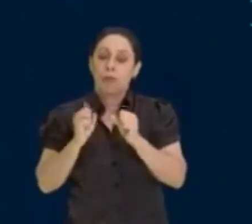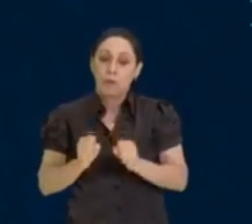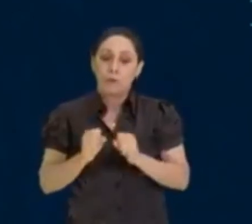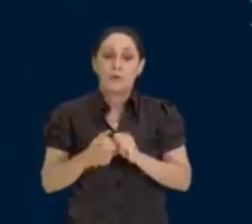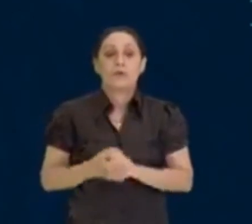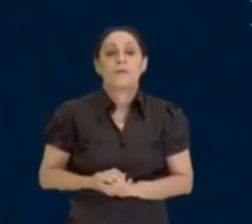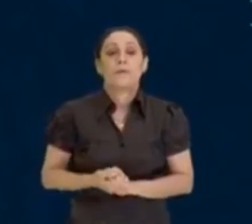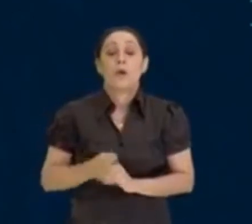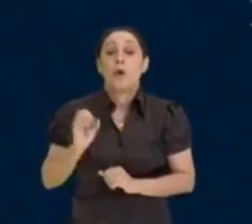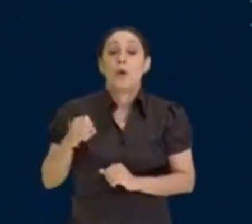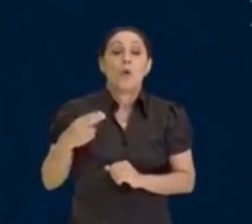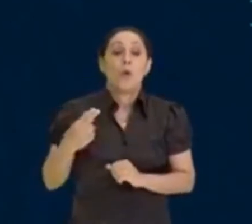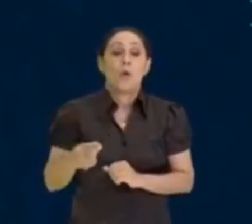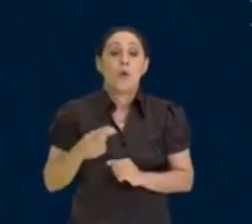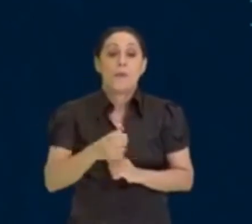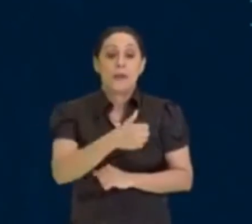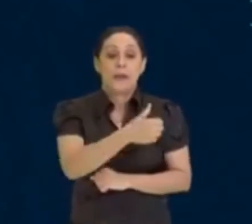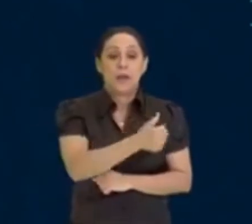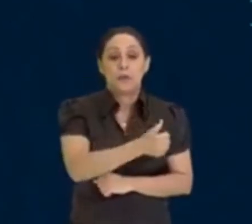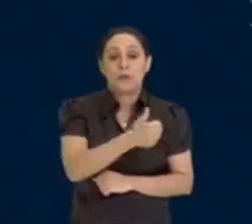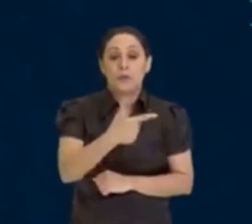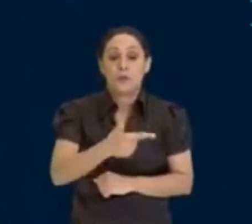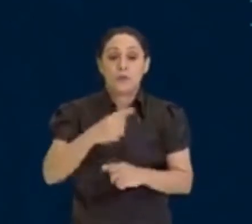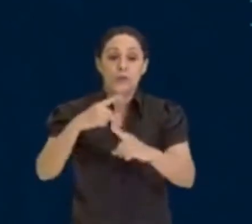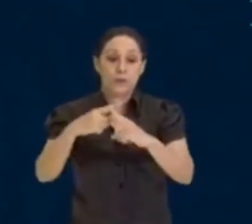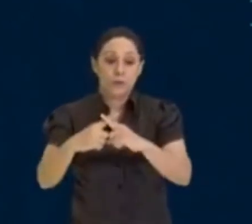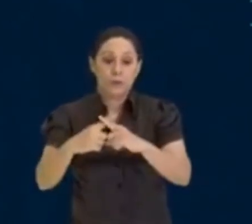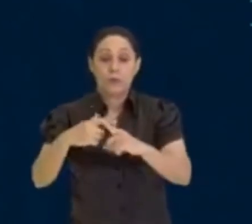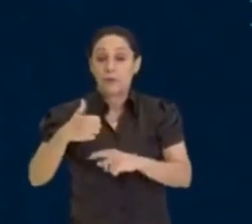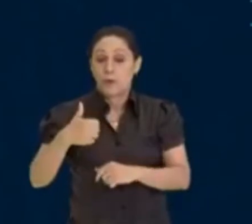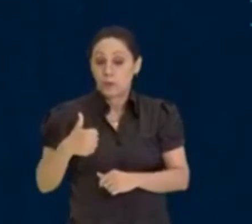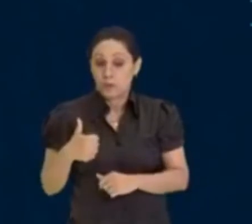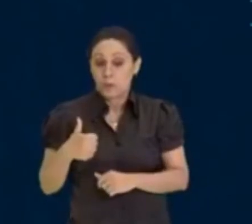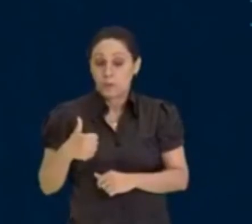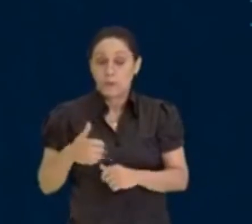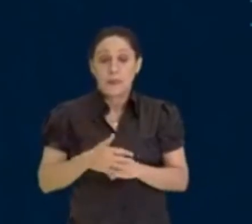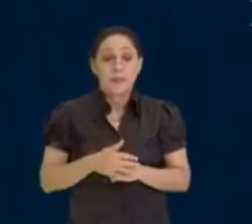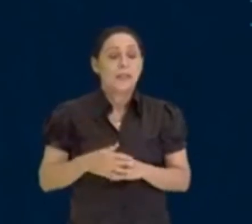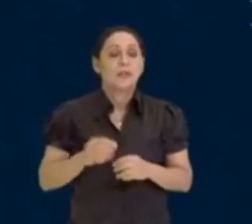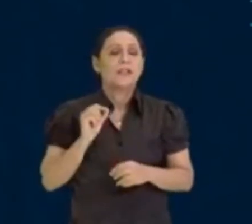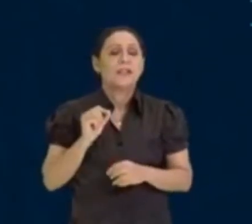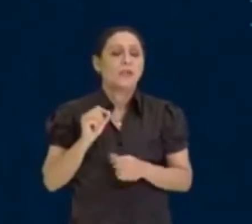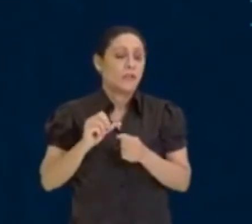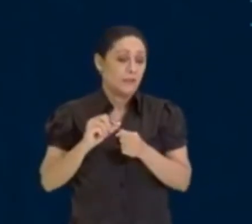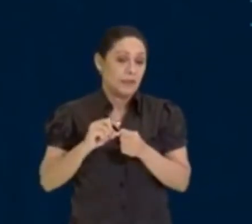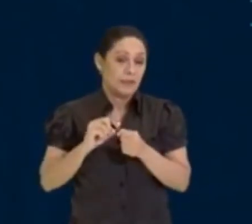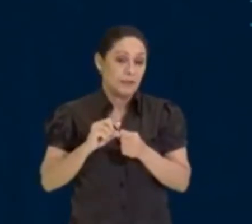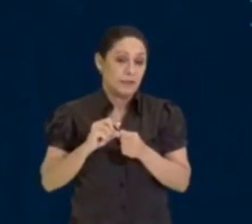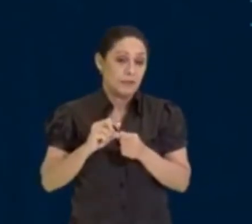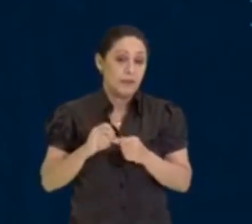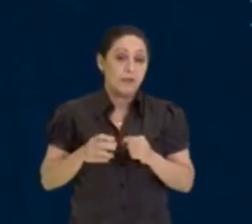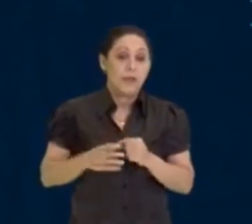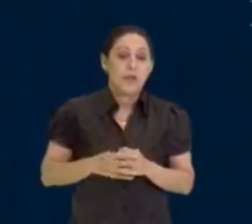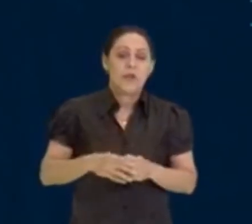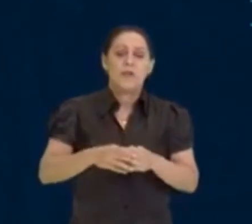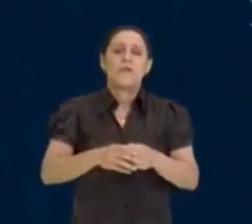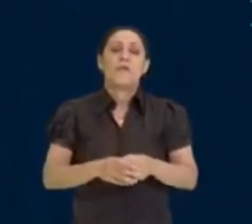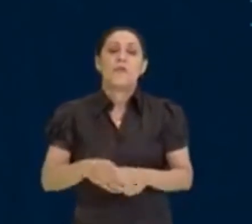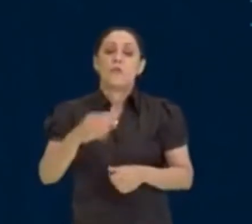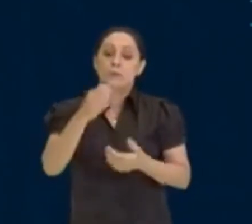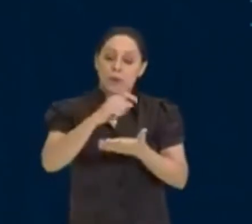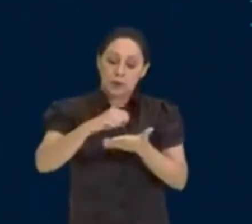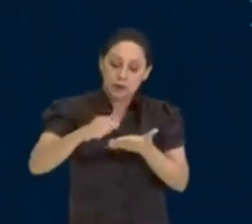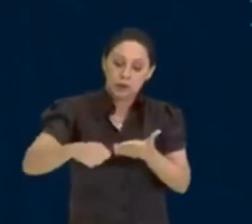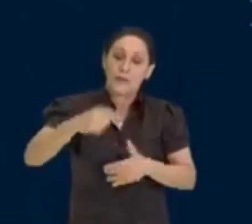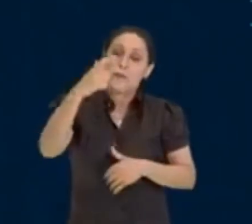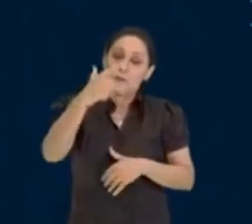então pegar o 12 e multiplicar por 1, então, o eu estou fazendo aqui? Eu estou reescrevendo o